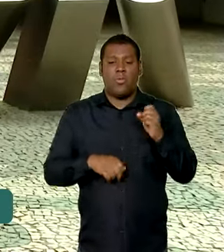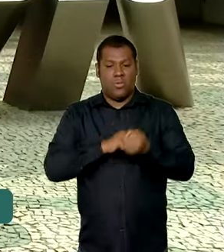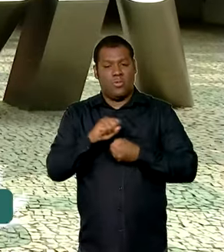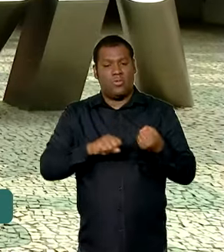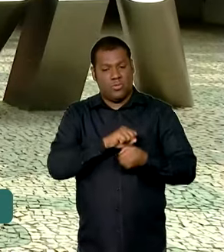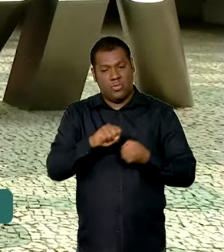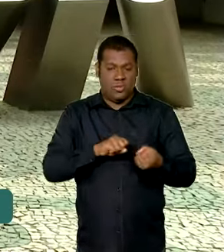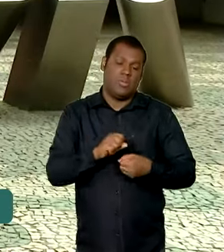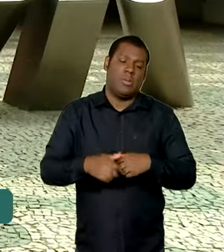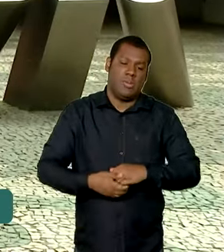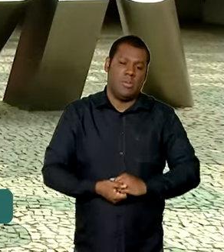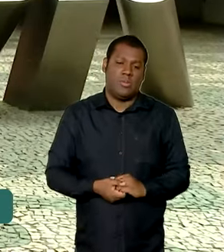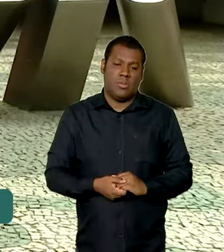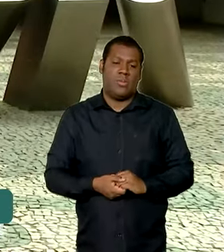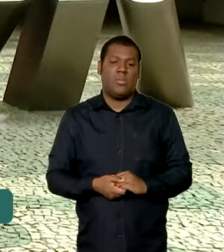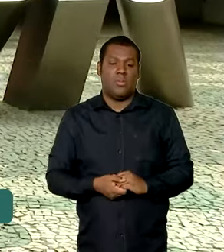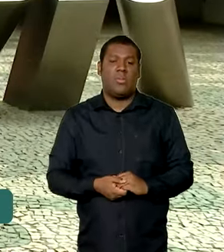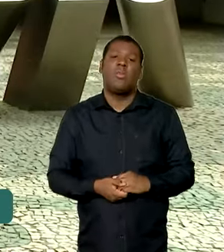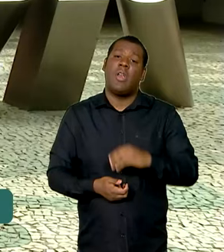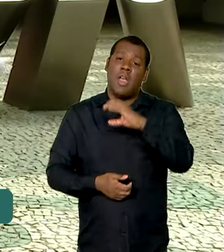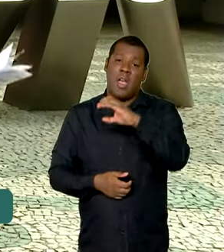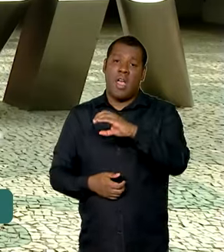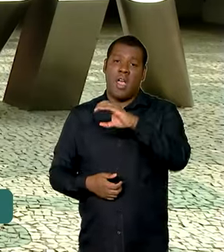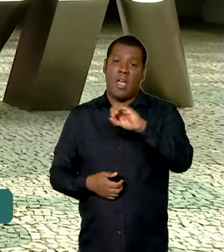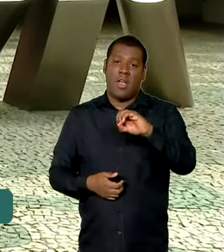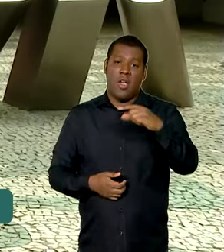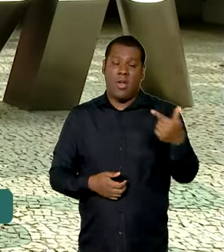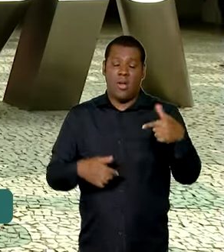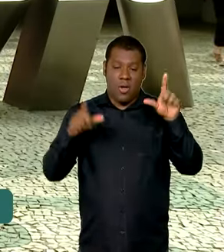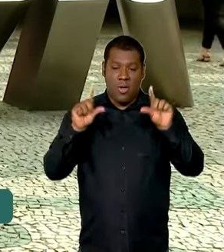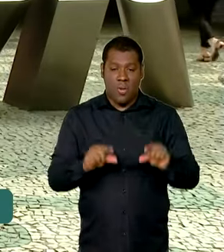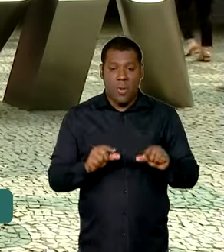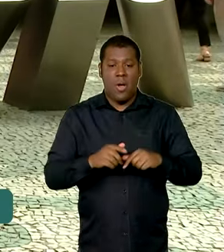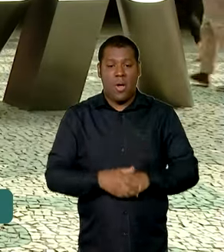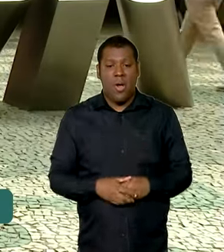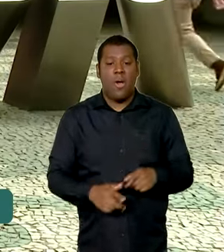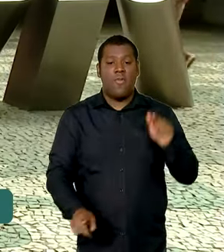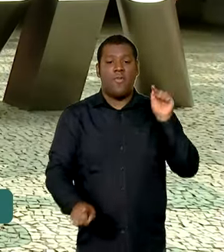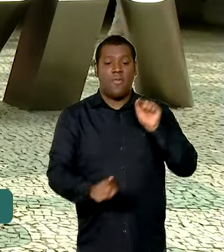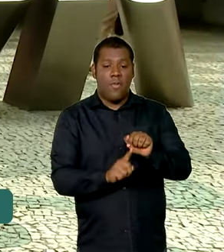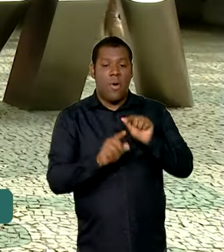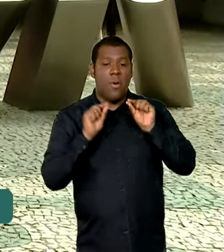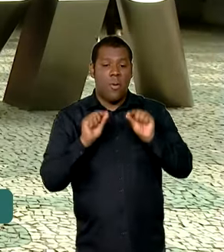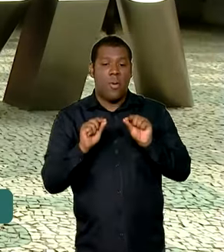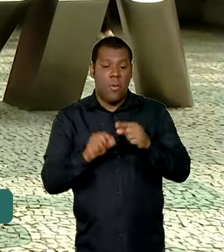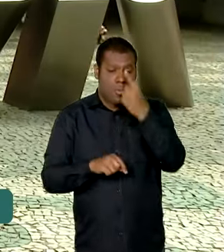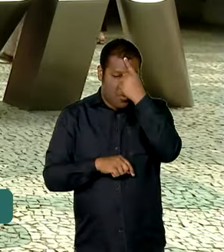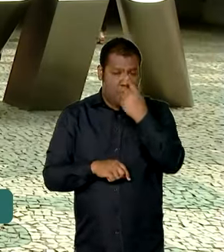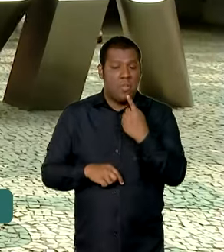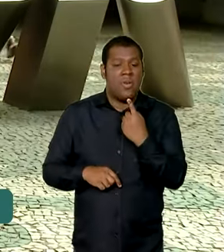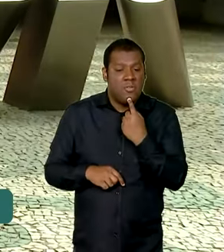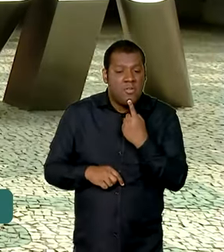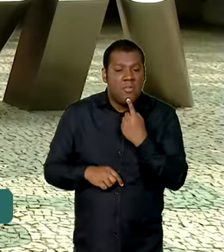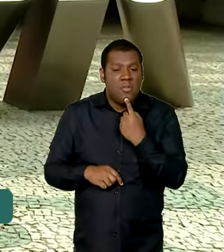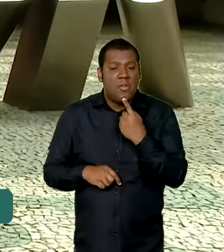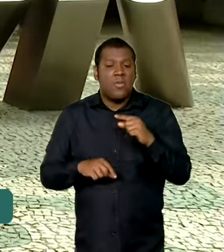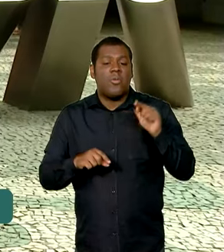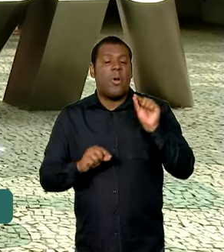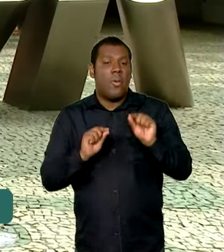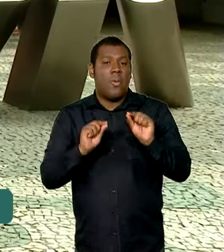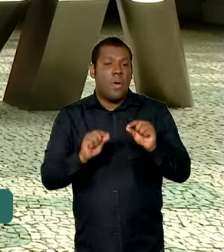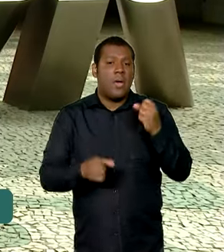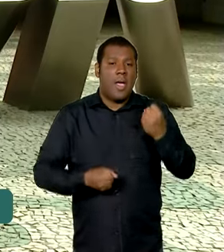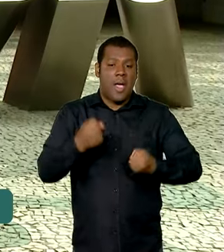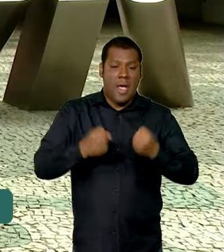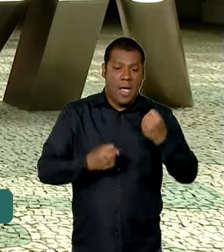que tenham todos, é claro, baixa emissão de carbono. foco são os modelos híbridos, aqueles veículos